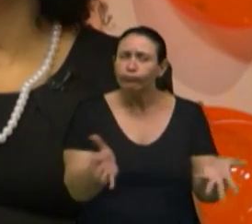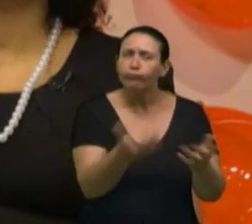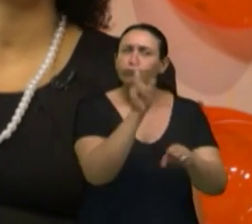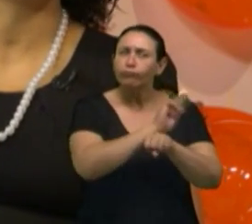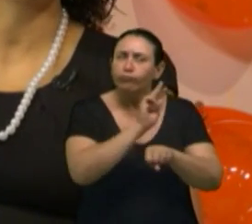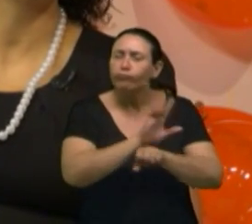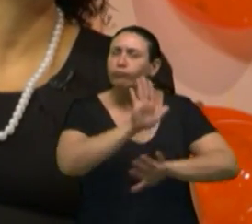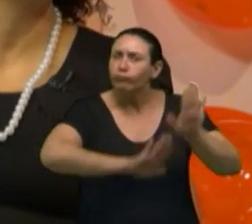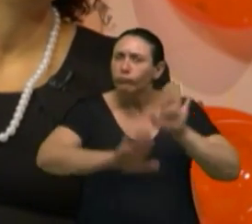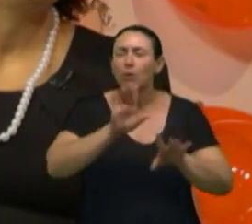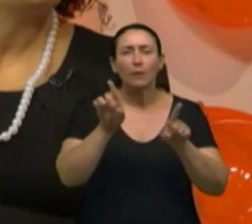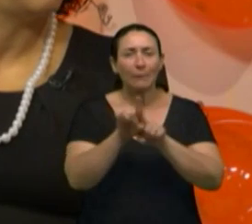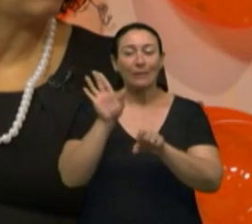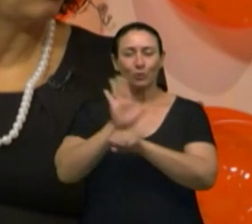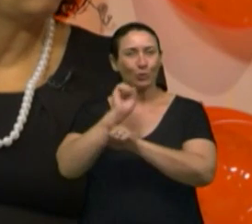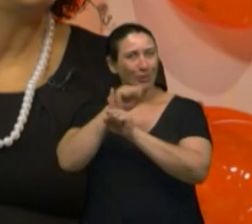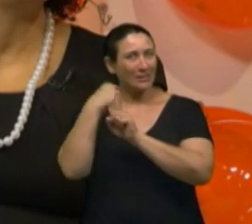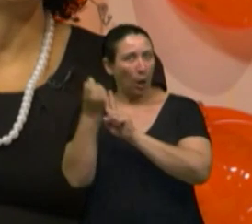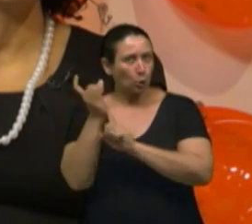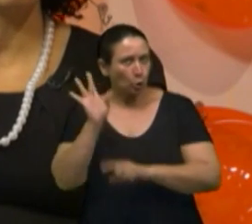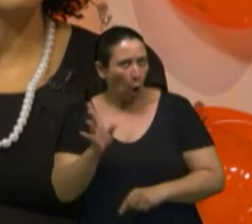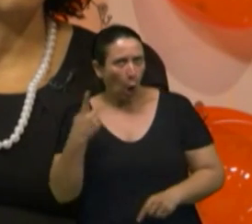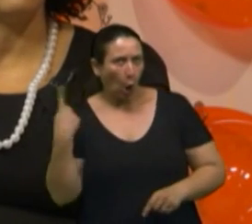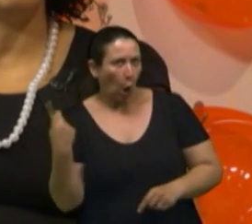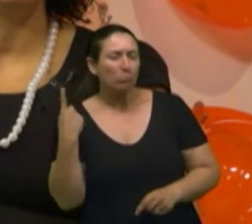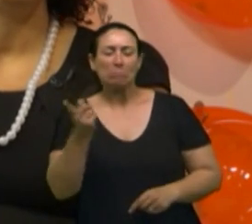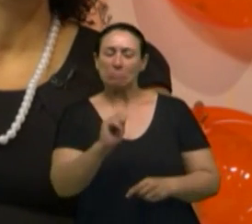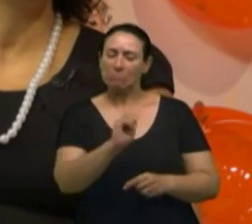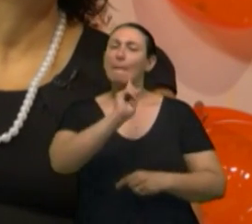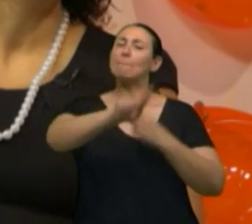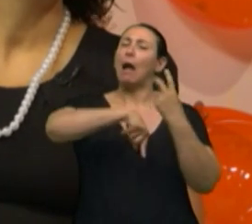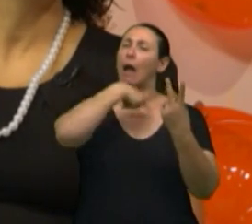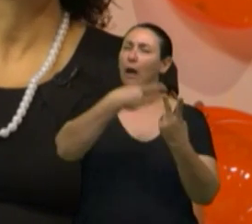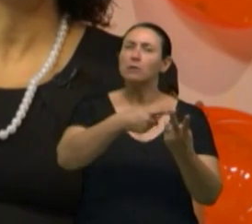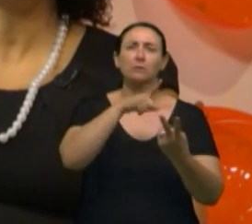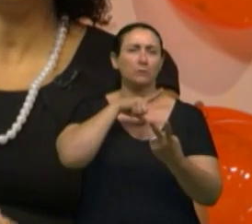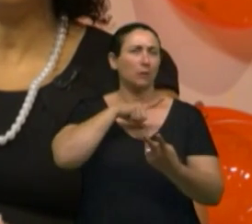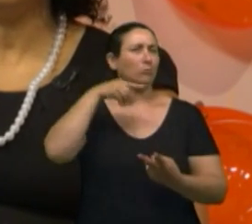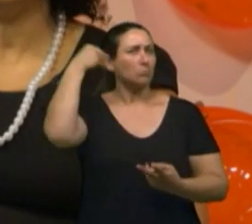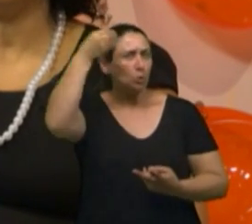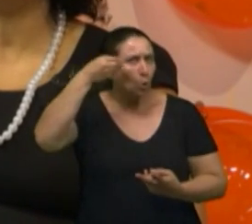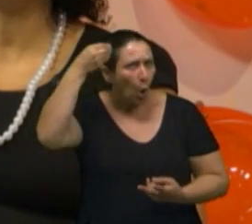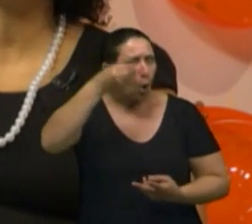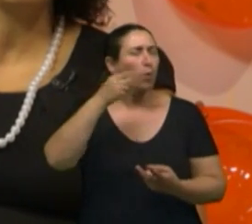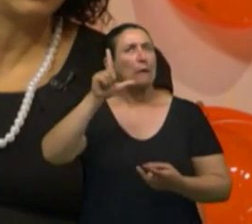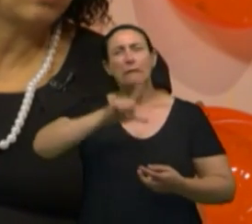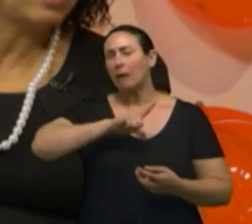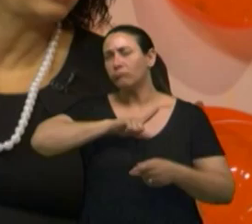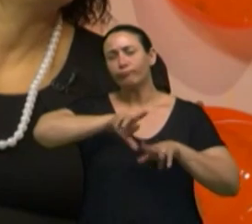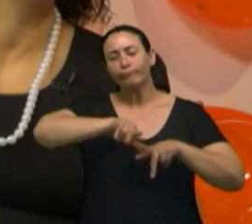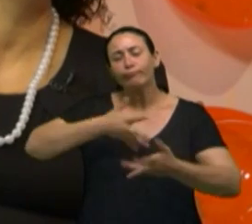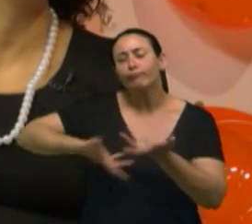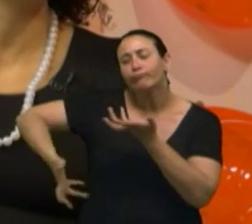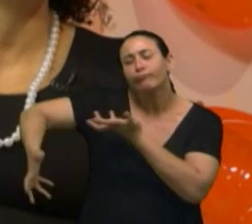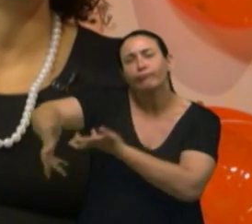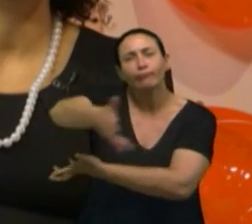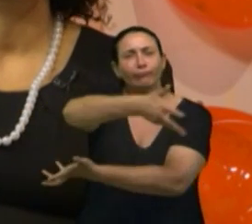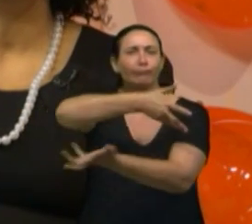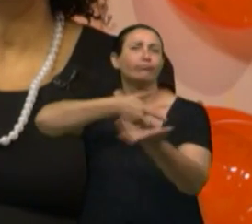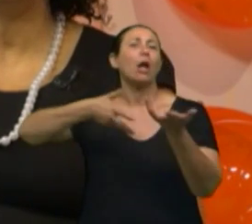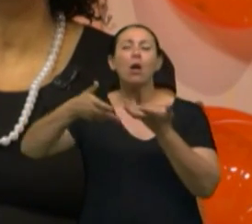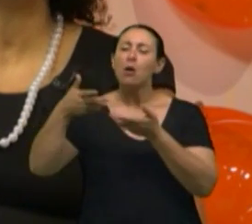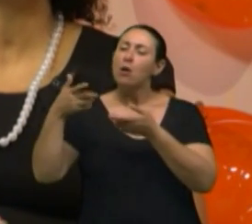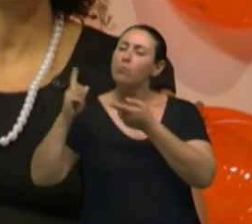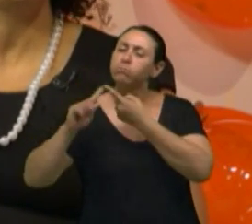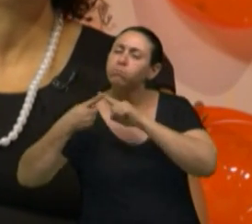de nós, assim, sociais, temos psicólogas, médicos do trabalho. Tudo multidisciplinar. Tudo multidisciplinar, buscando essa saúde, né?